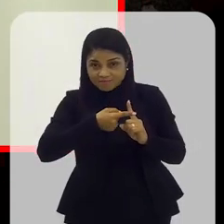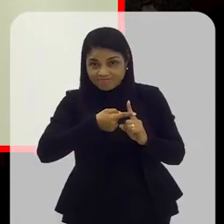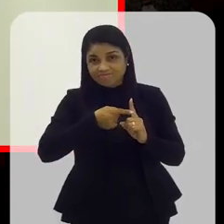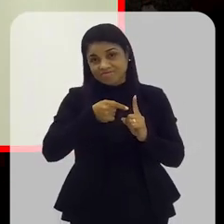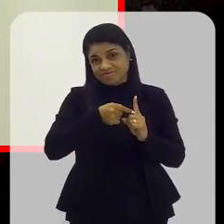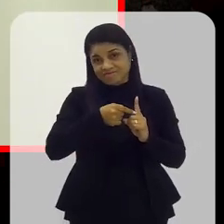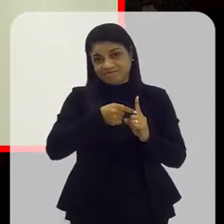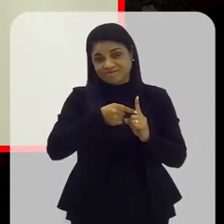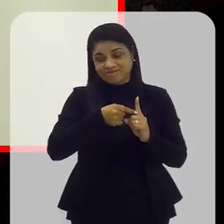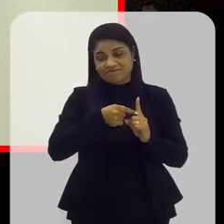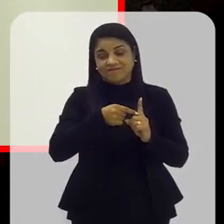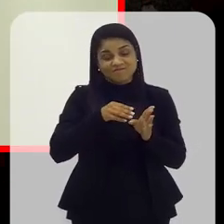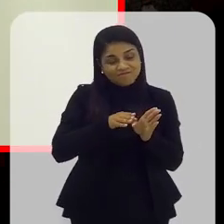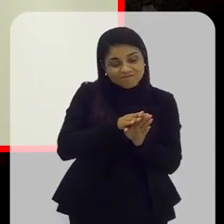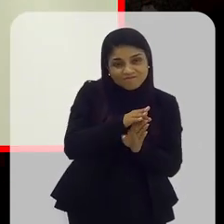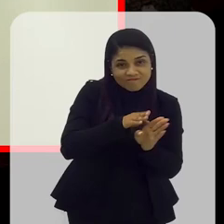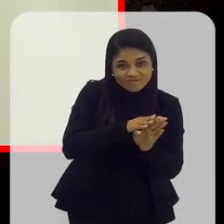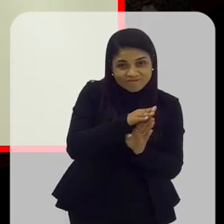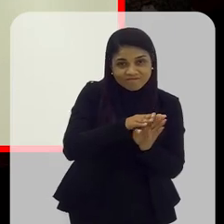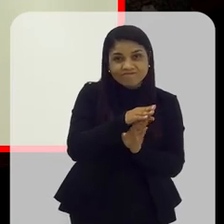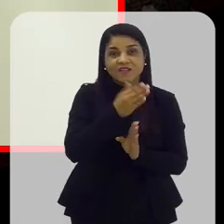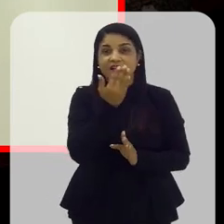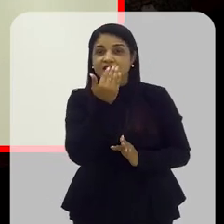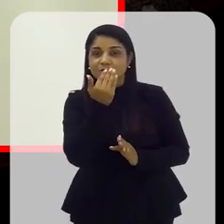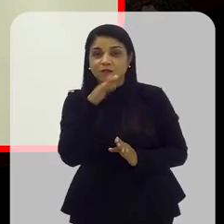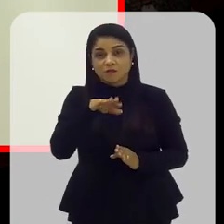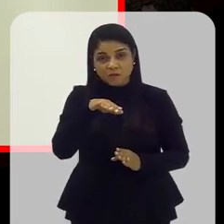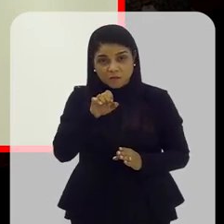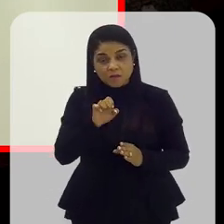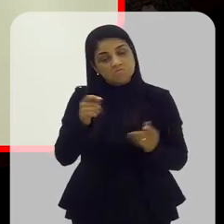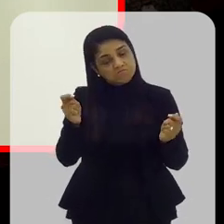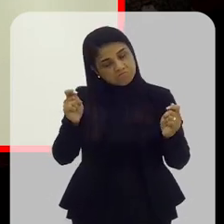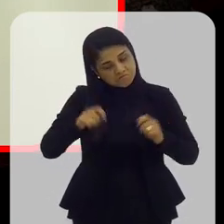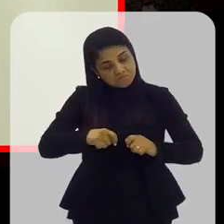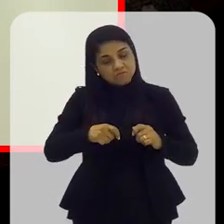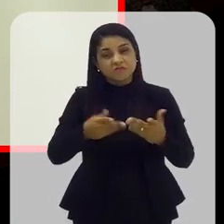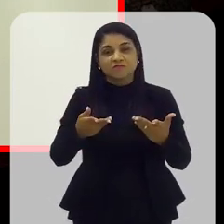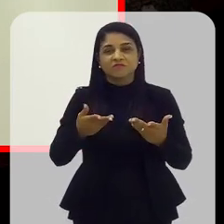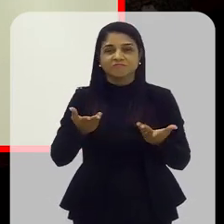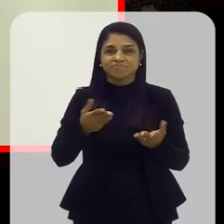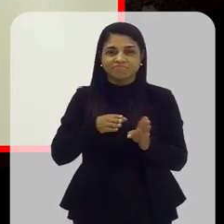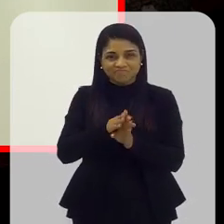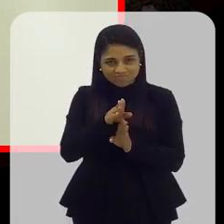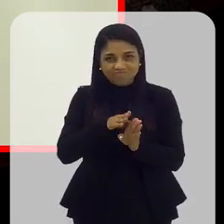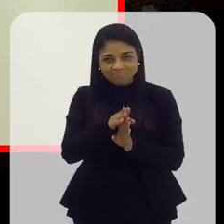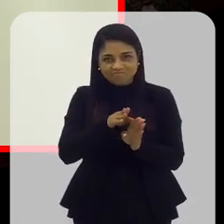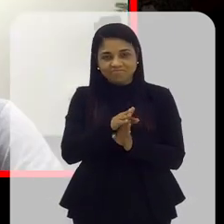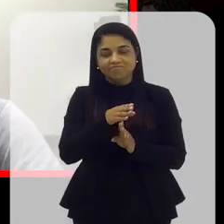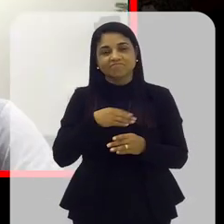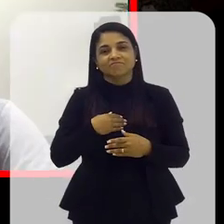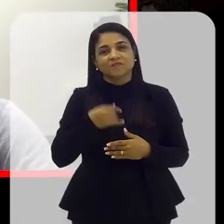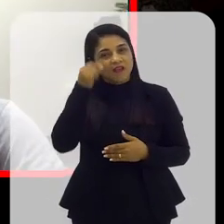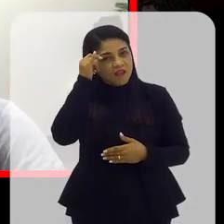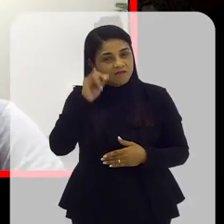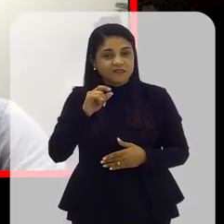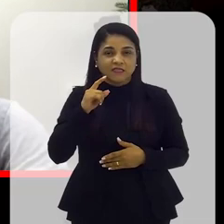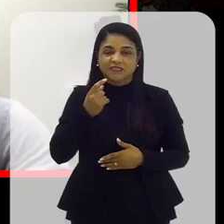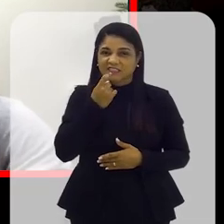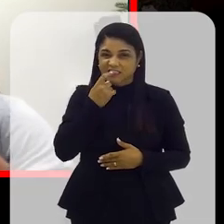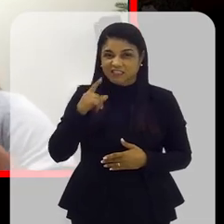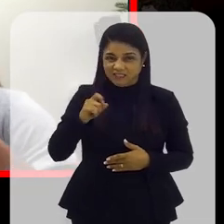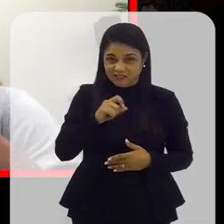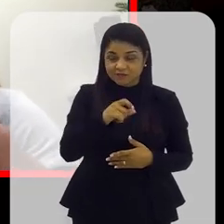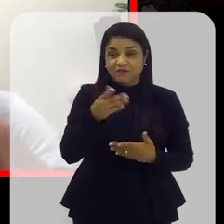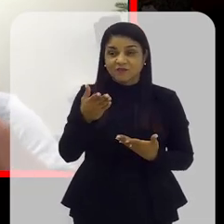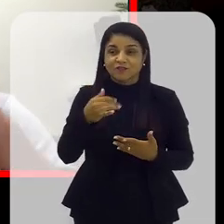das coisas que poderia se implementar no sentido da prevenção da cárie dentária. Olha, Tânia,